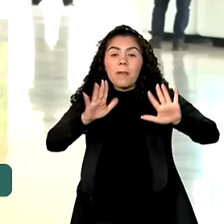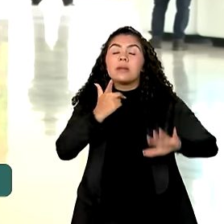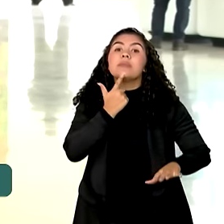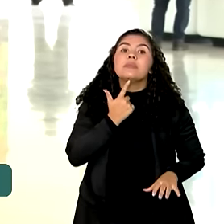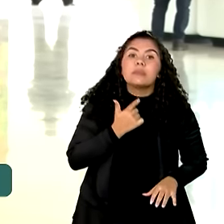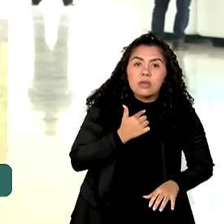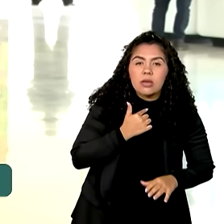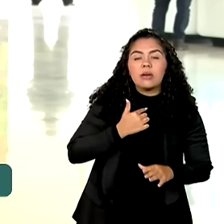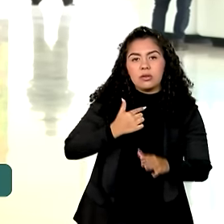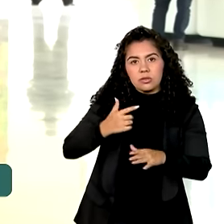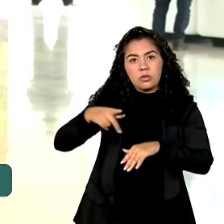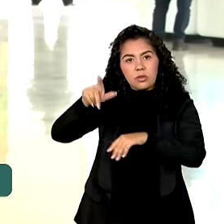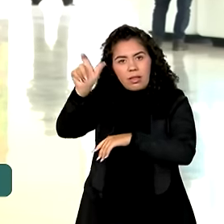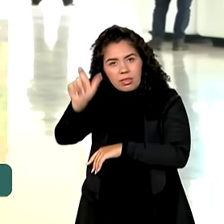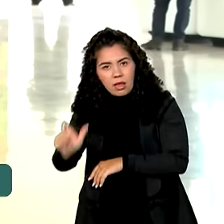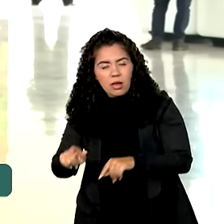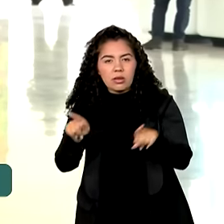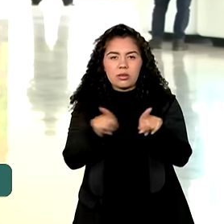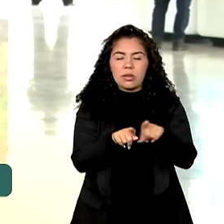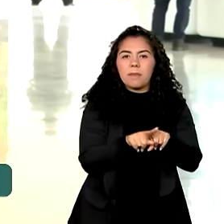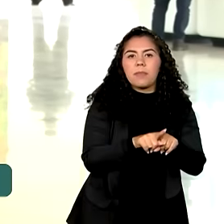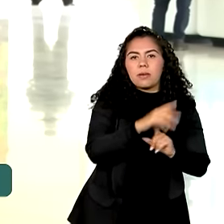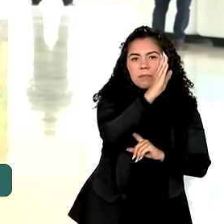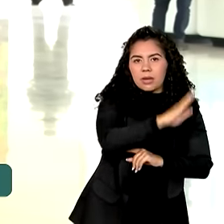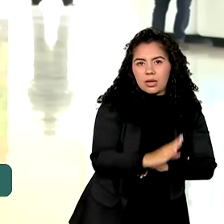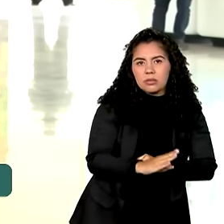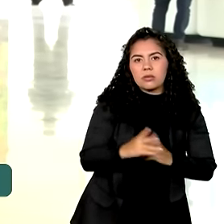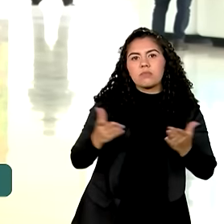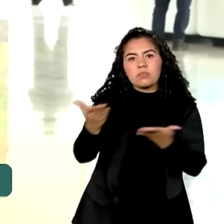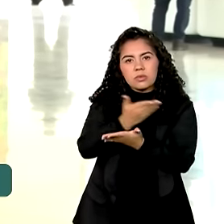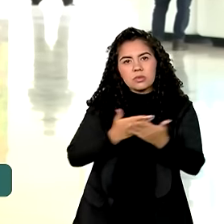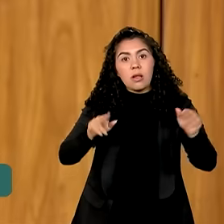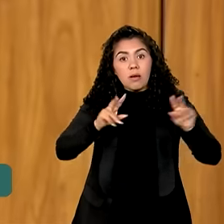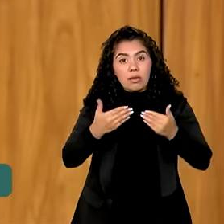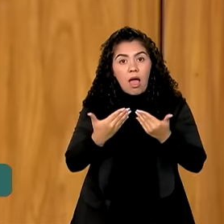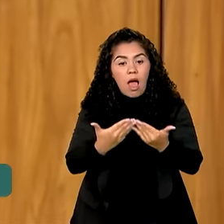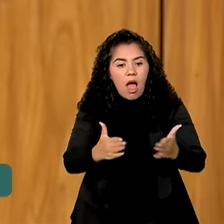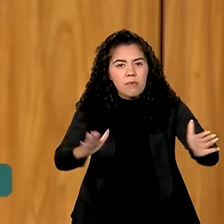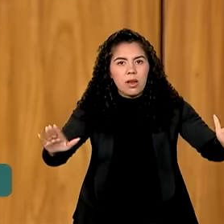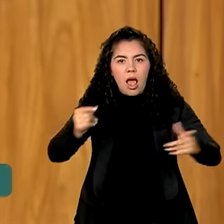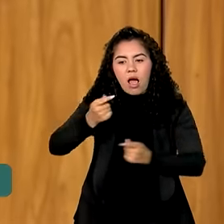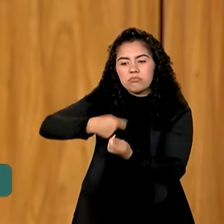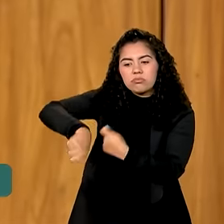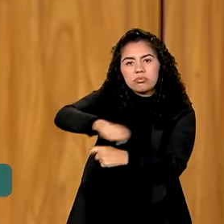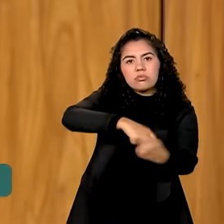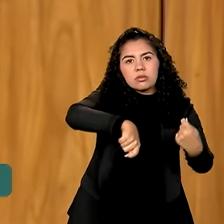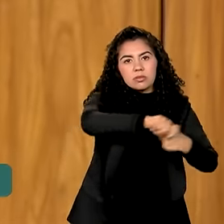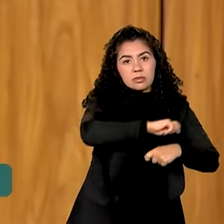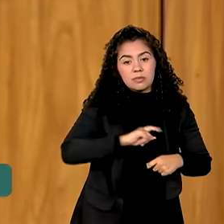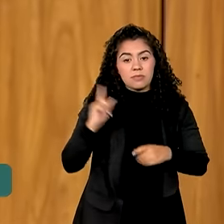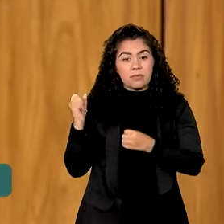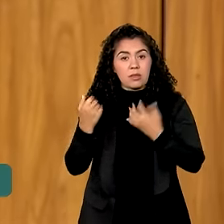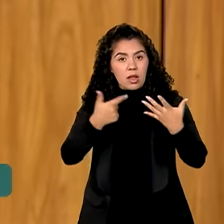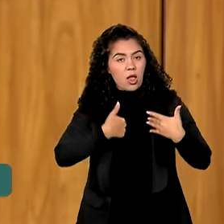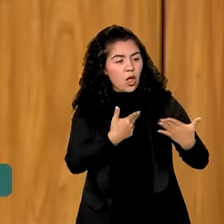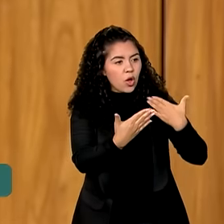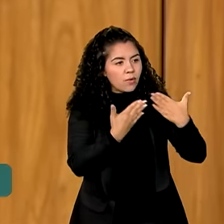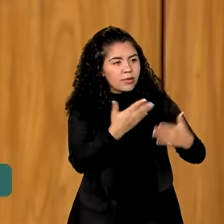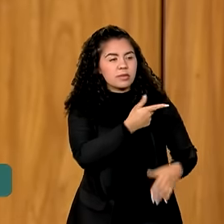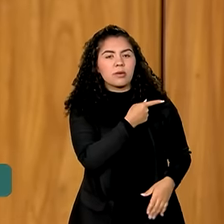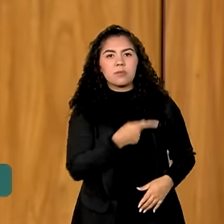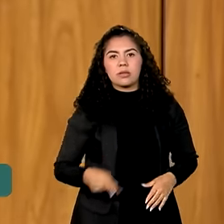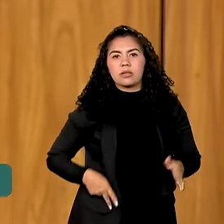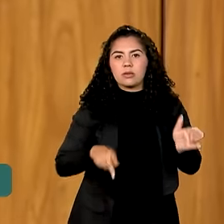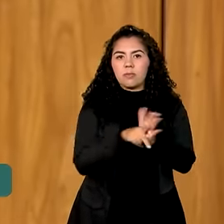entre os dois países em ampliar esse comércio também foi pauta do encontro. Compartilhei com o presidente Matarela o desejo de